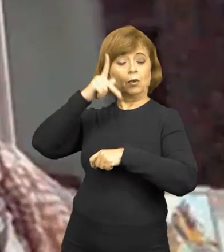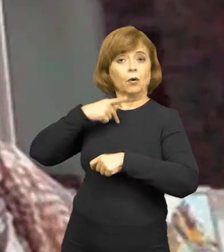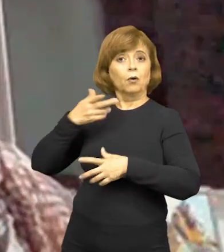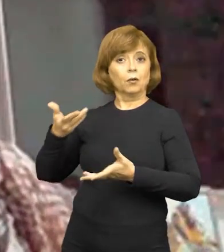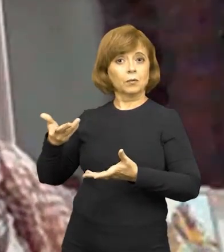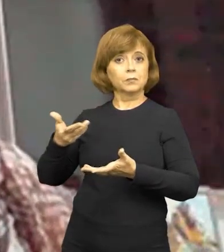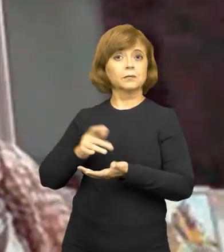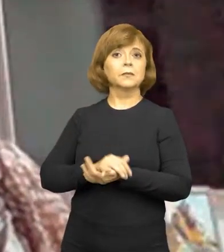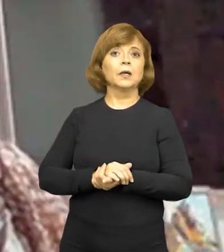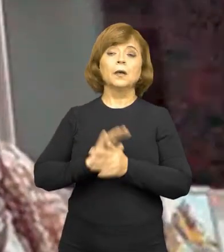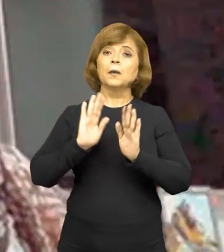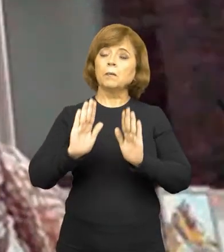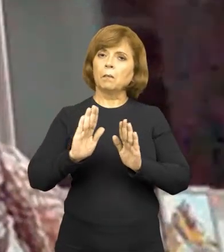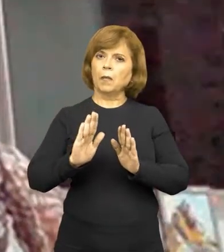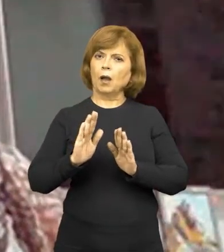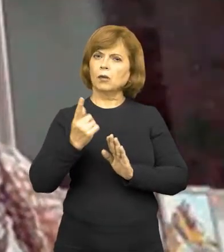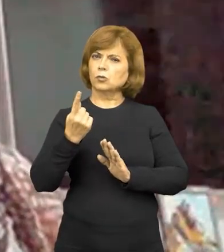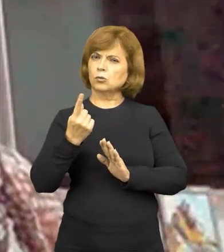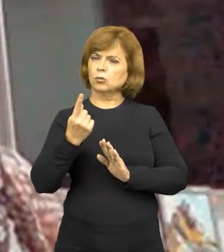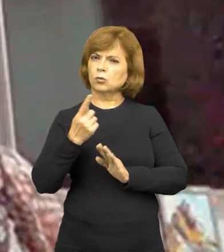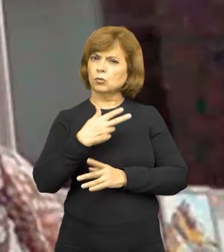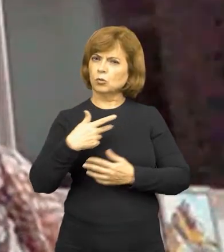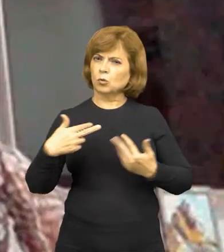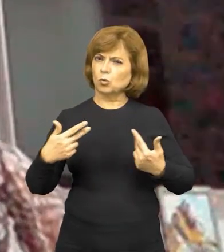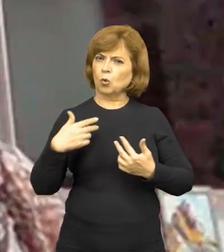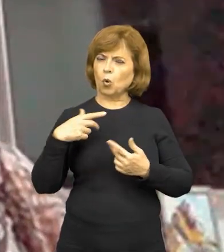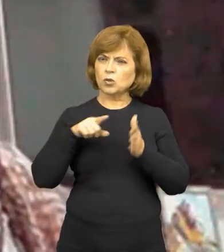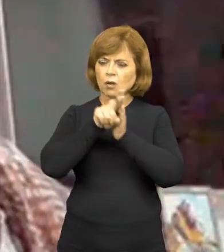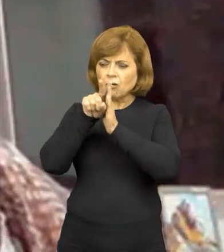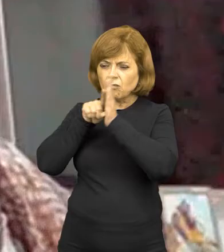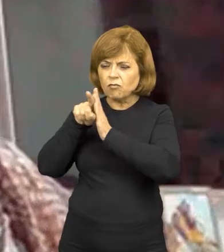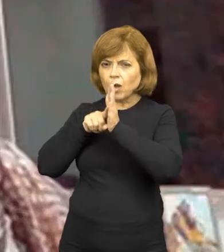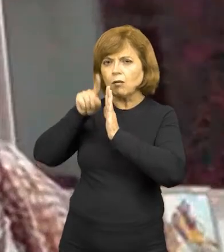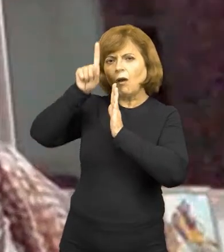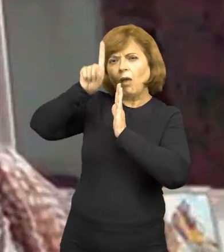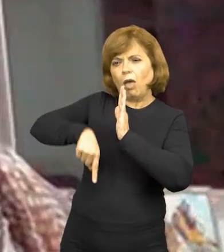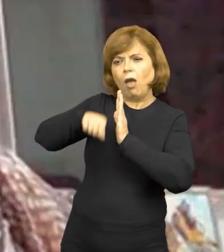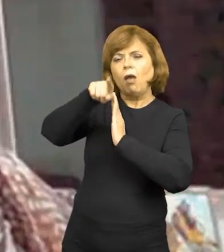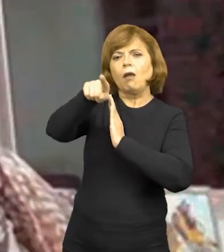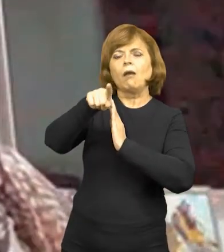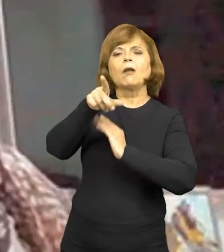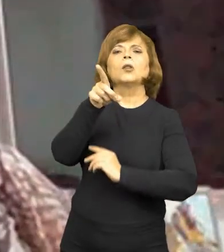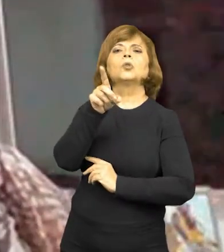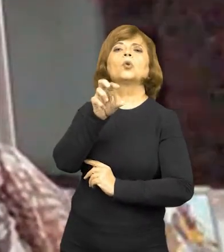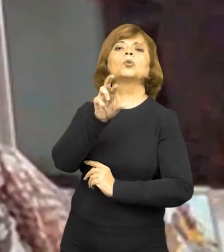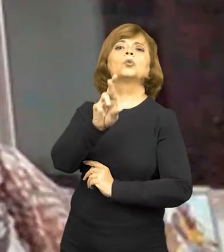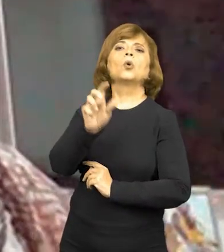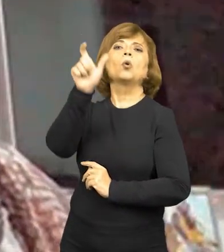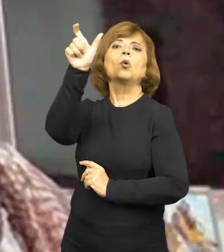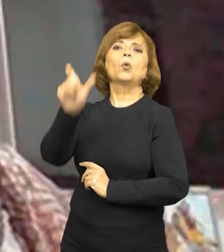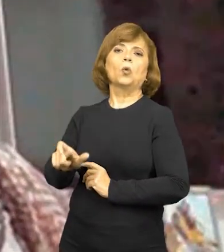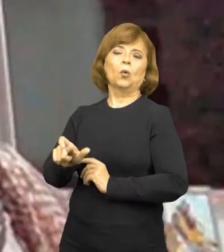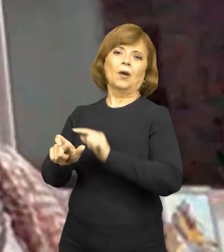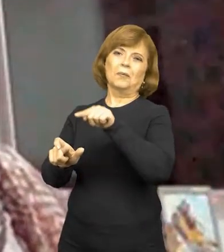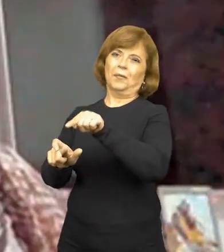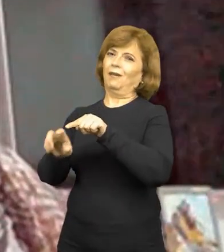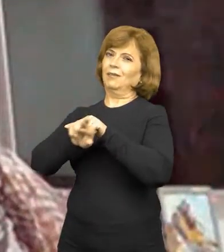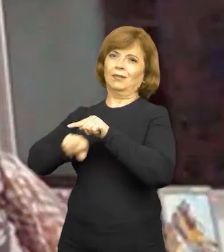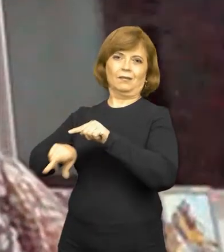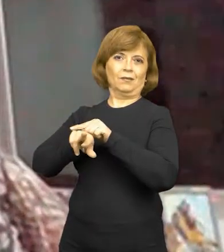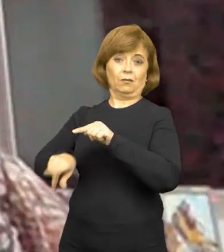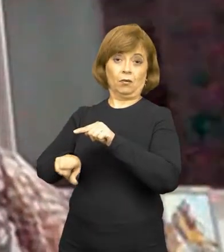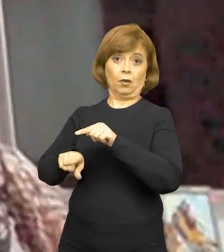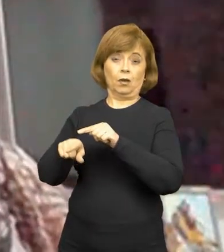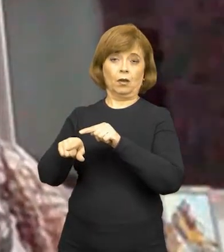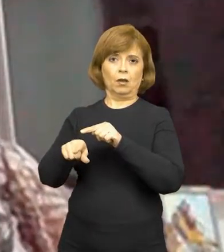Tanto que um dos pontos da investigação foi exatamente esse. Uma pessoa